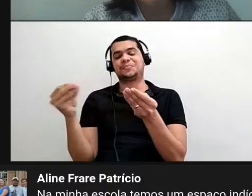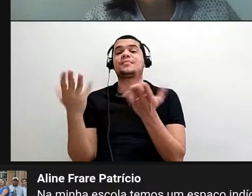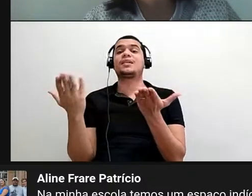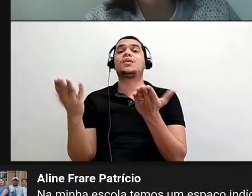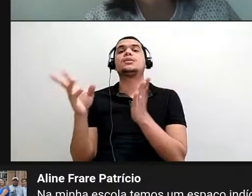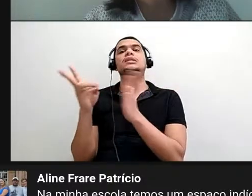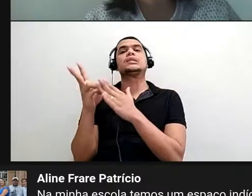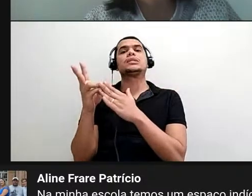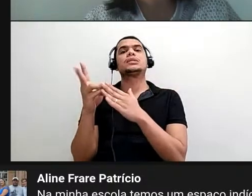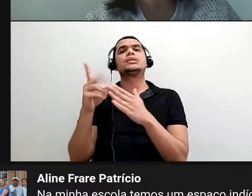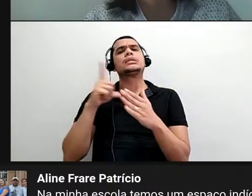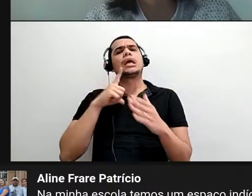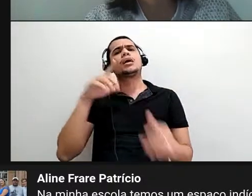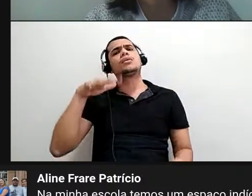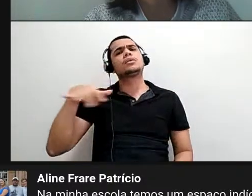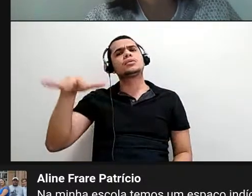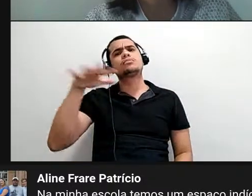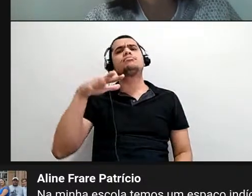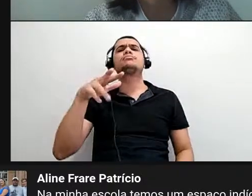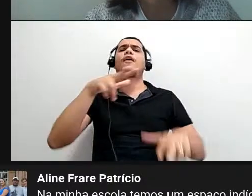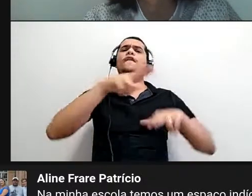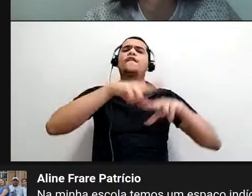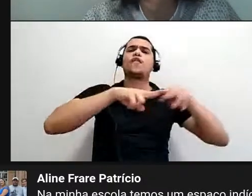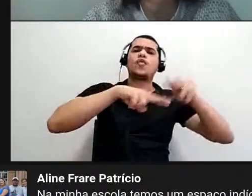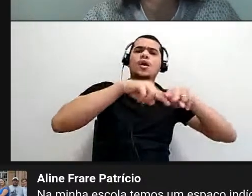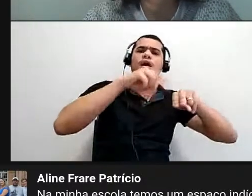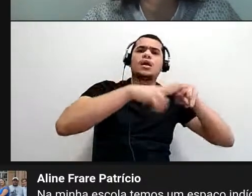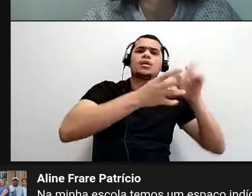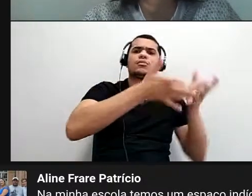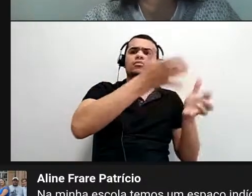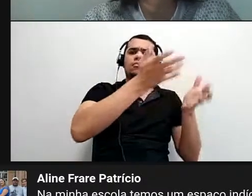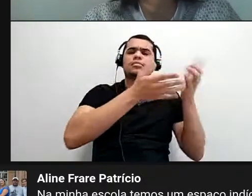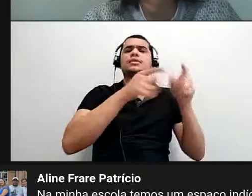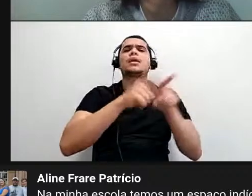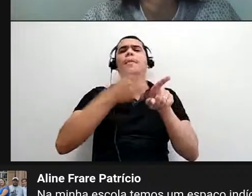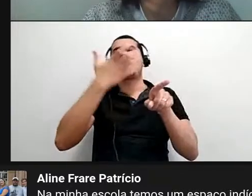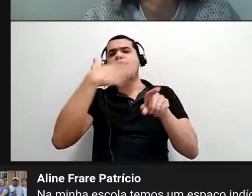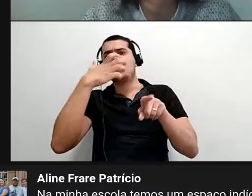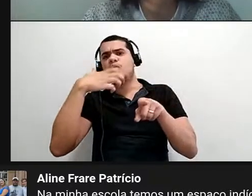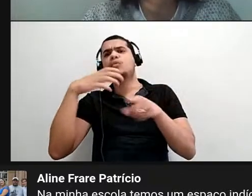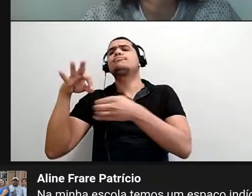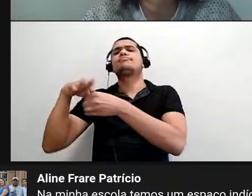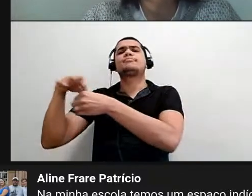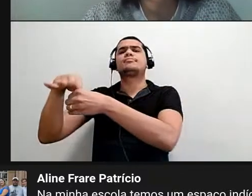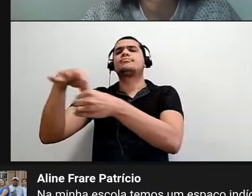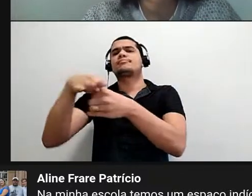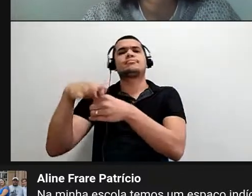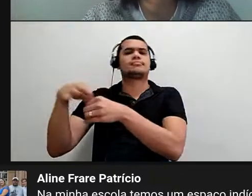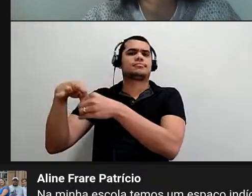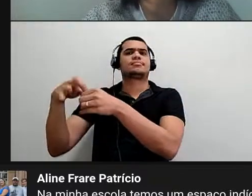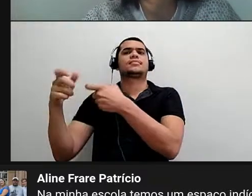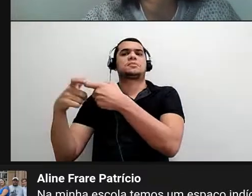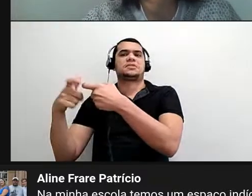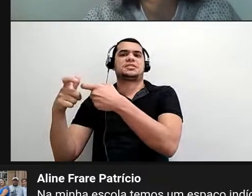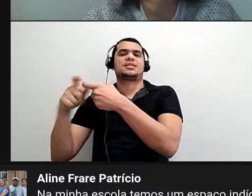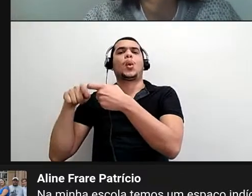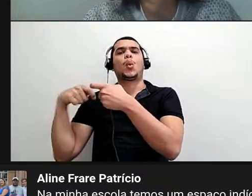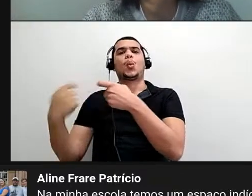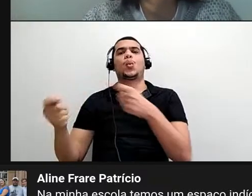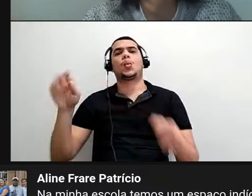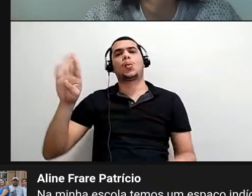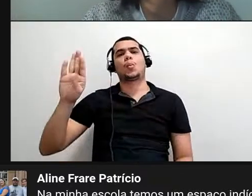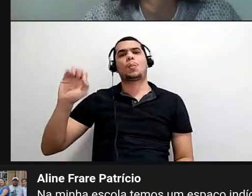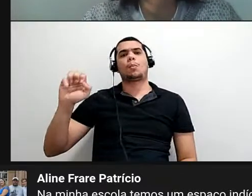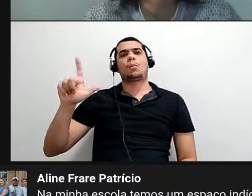sumiu, ah, bom, e tem um espaço para fogueira e temos várias frutas e plantas medicinais